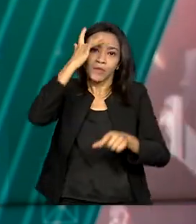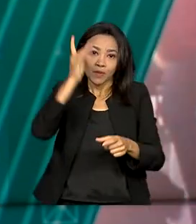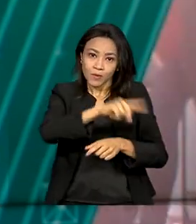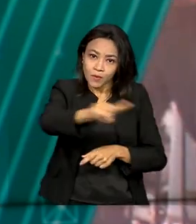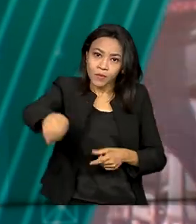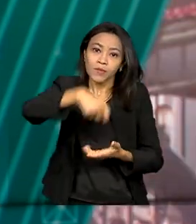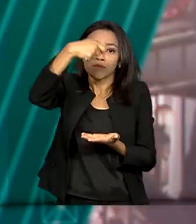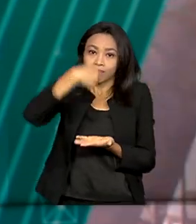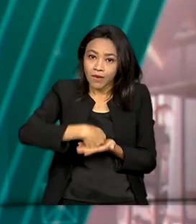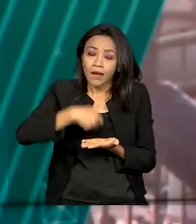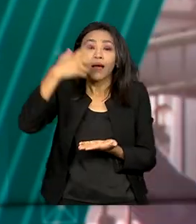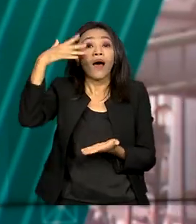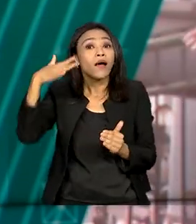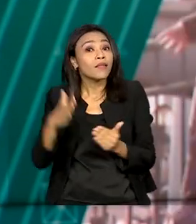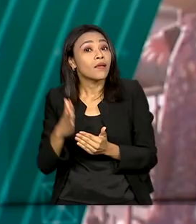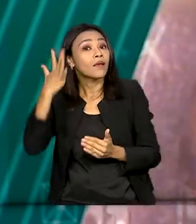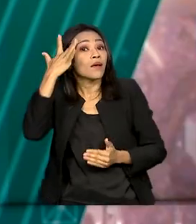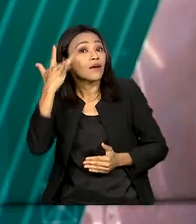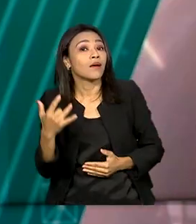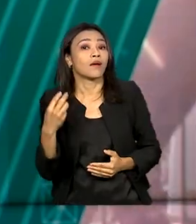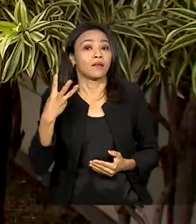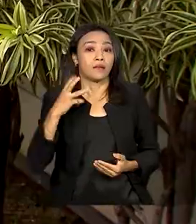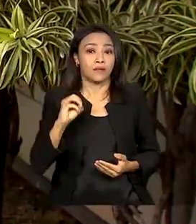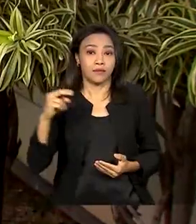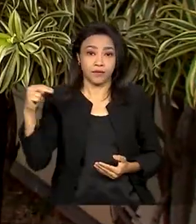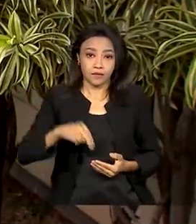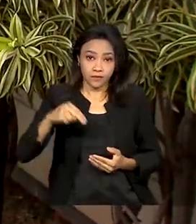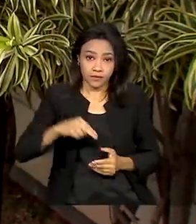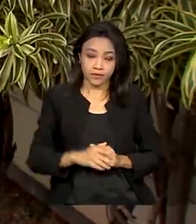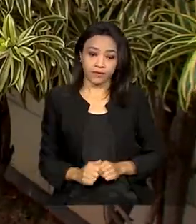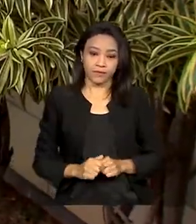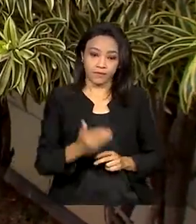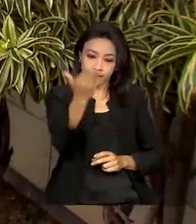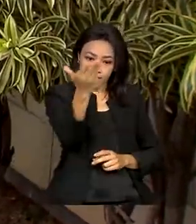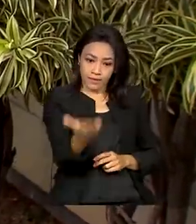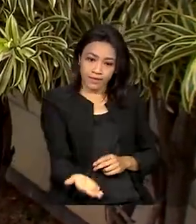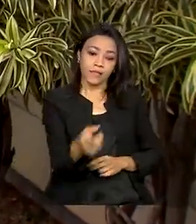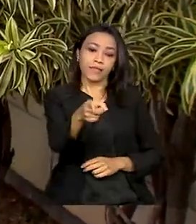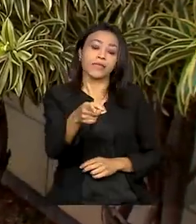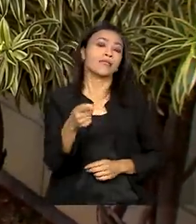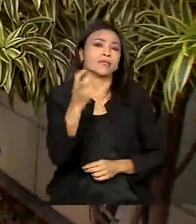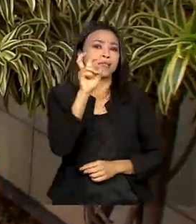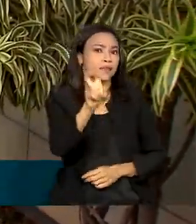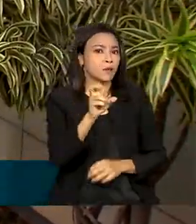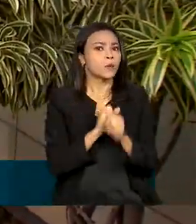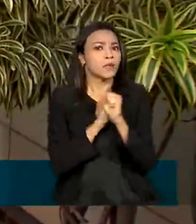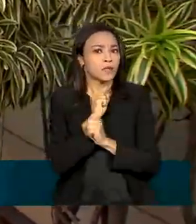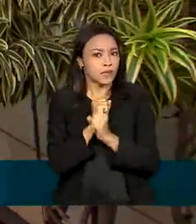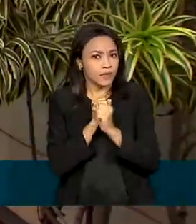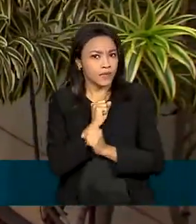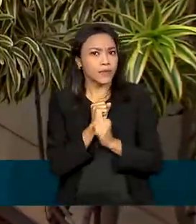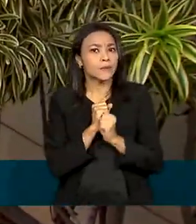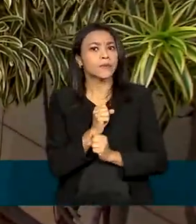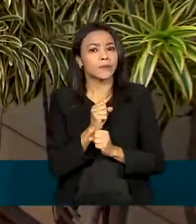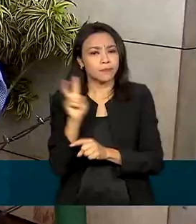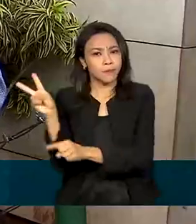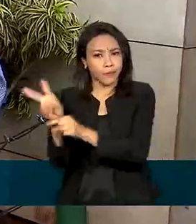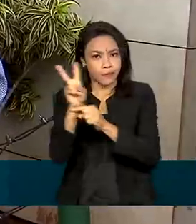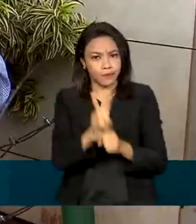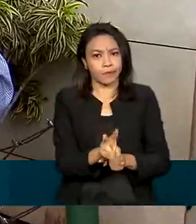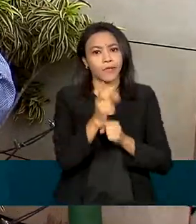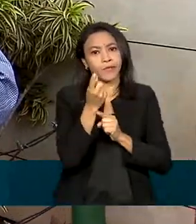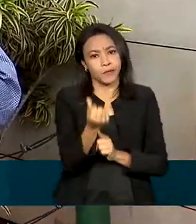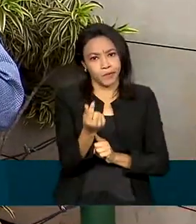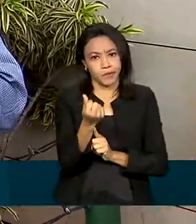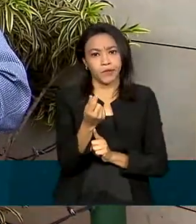A oportunidade vai até amanhã, 30 de novembro. Há cerca de cinco anos, Sebastião pegou alguns empréstimos para